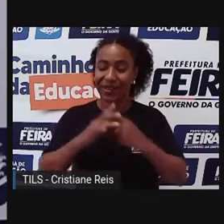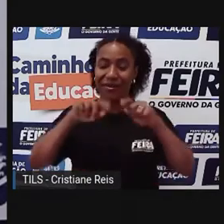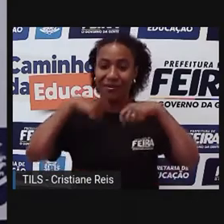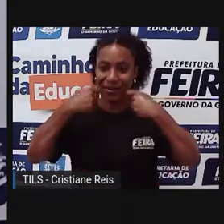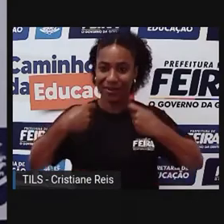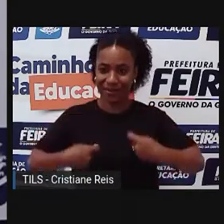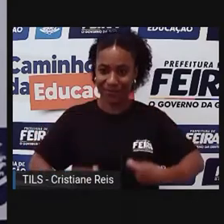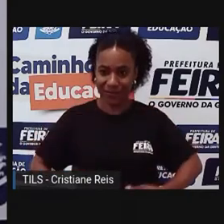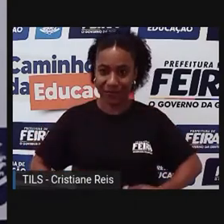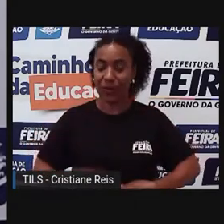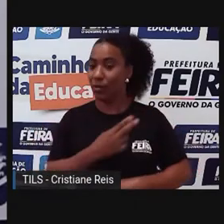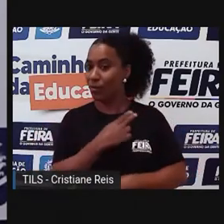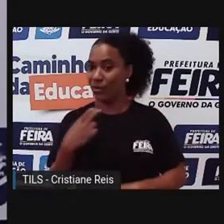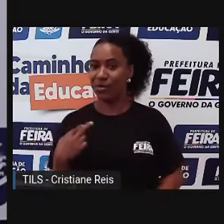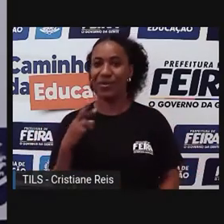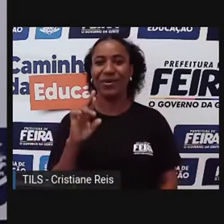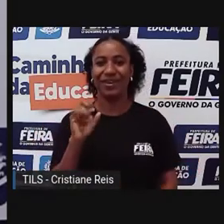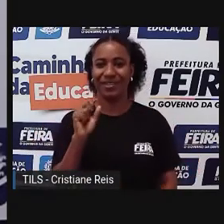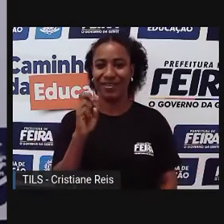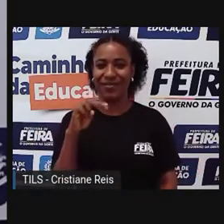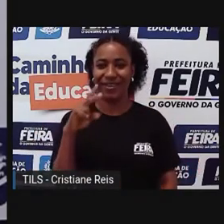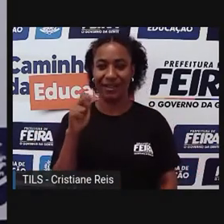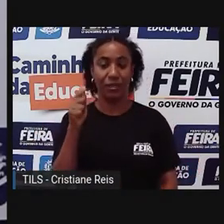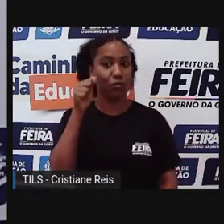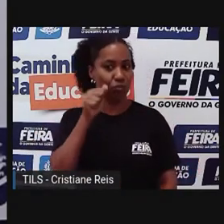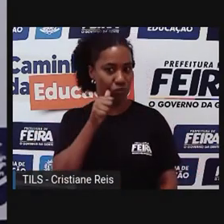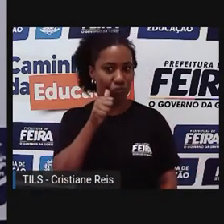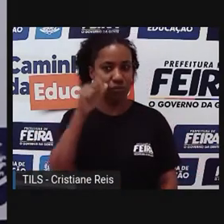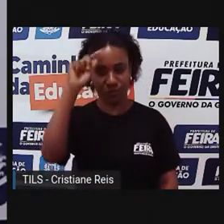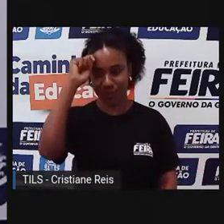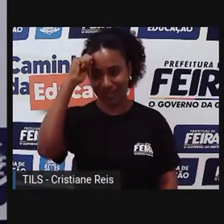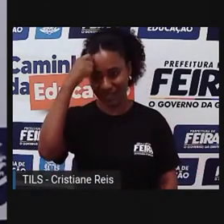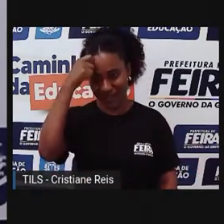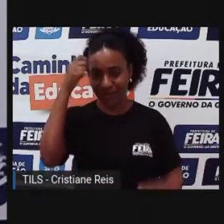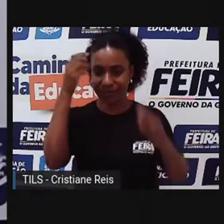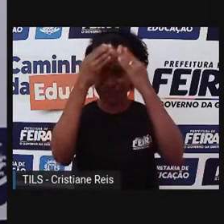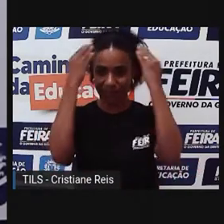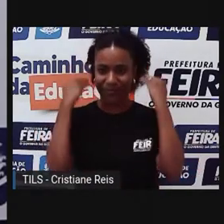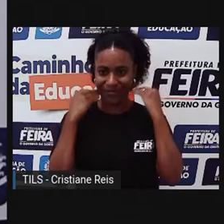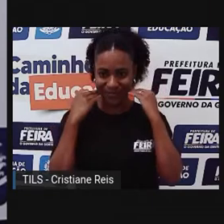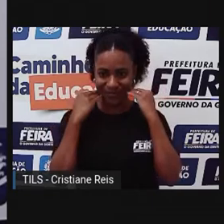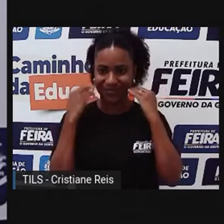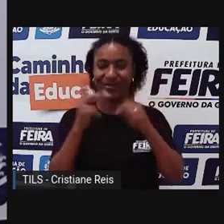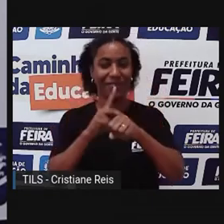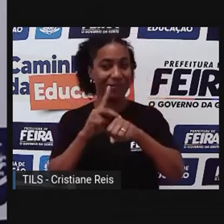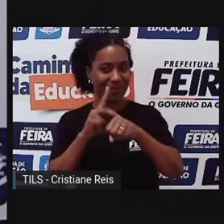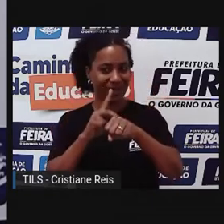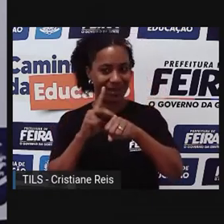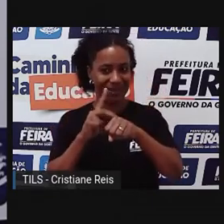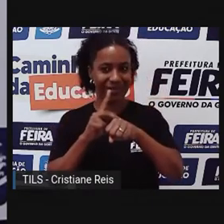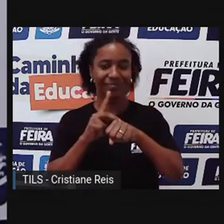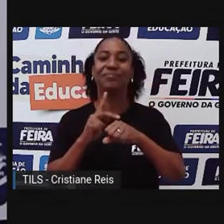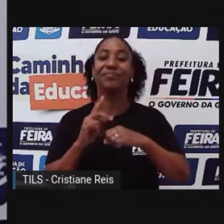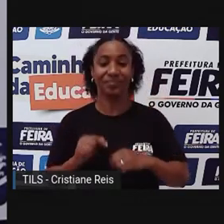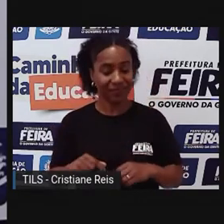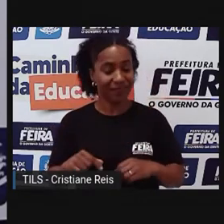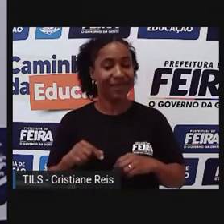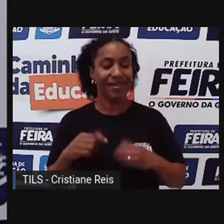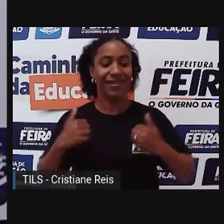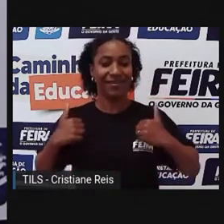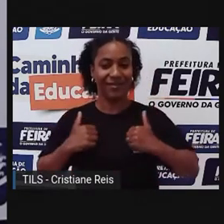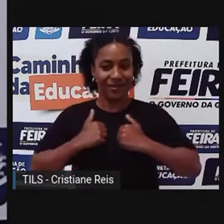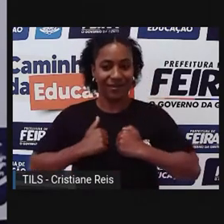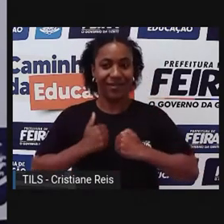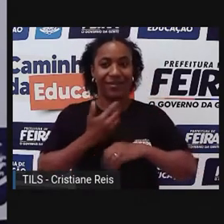nome é Rosa Evânia, eu sou negra, dos cabelos negros, na altura do ombro, estou usando um jaleco branco, eu também estou usando uma blusa